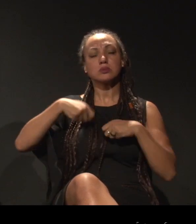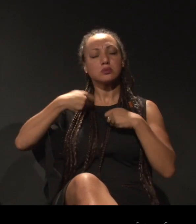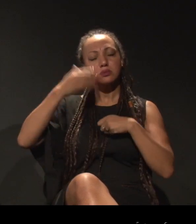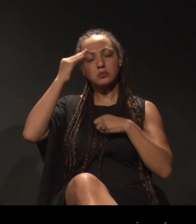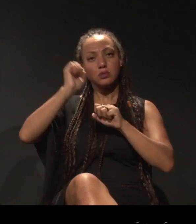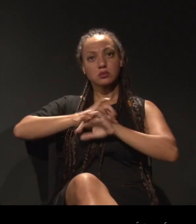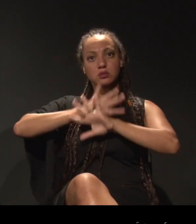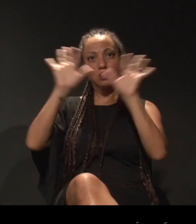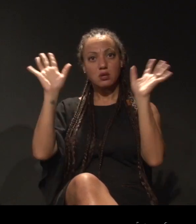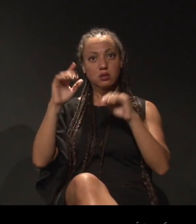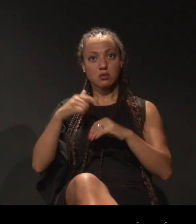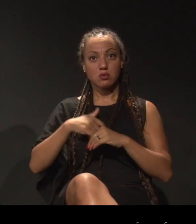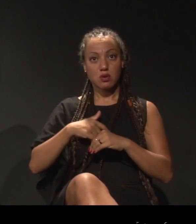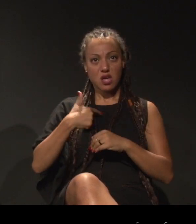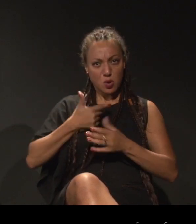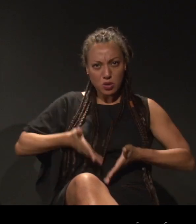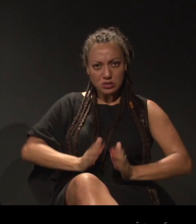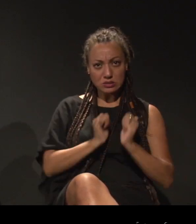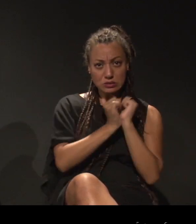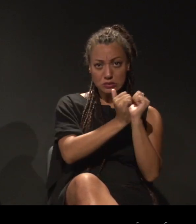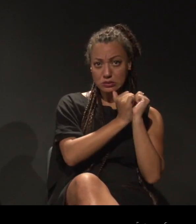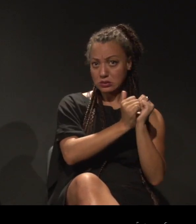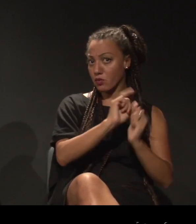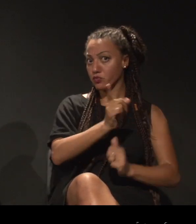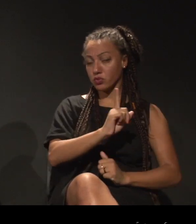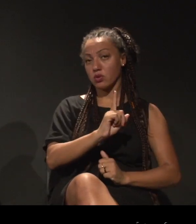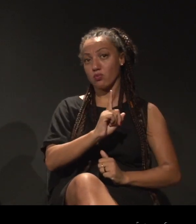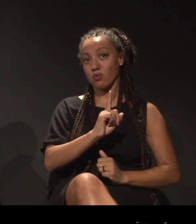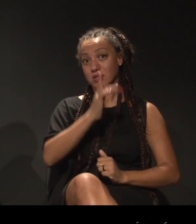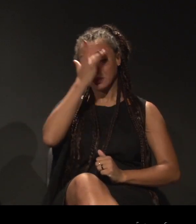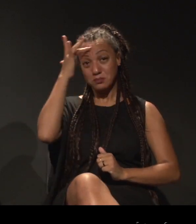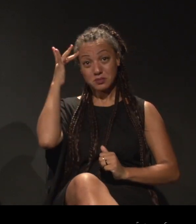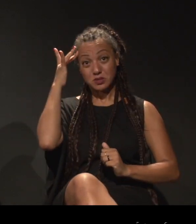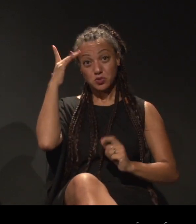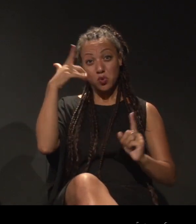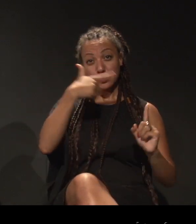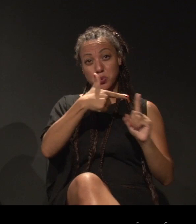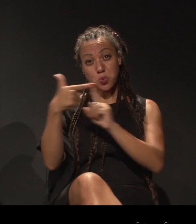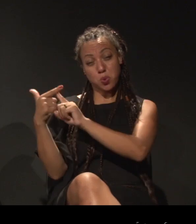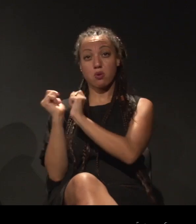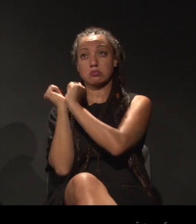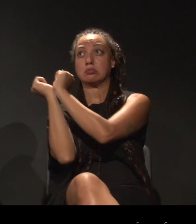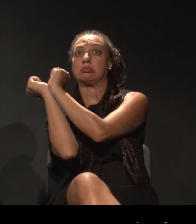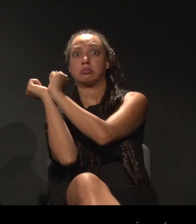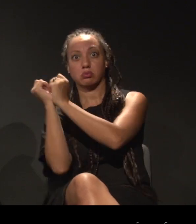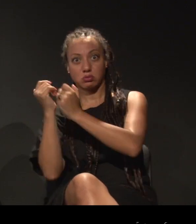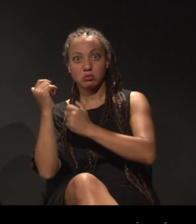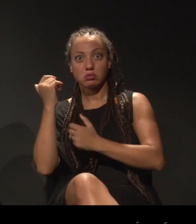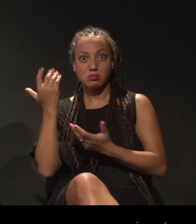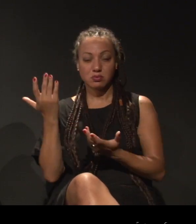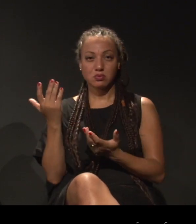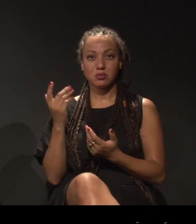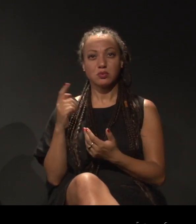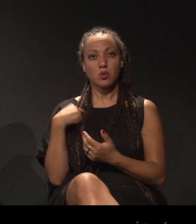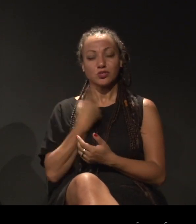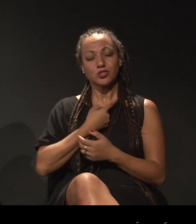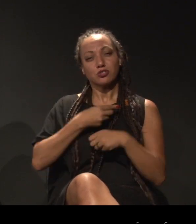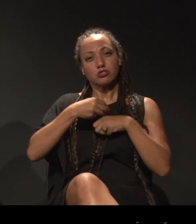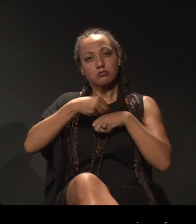claro. Nós não nascemos escravos, nós somos escravizados. E aí a gente traz muito isso,